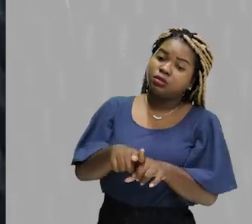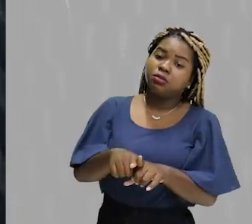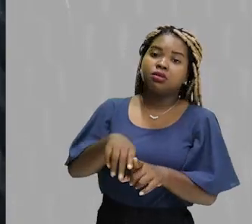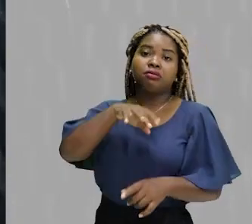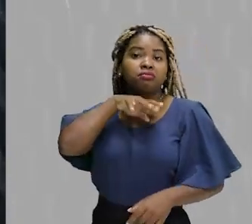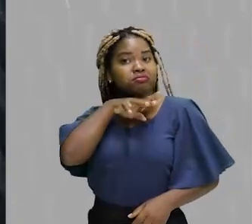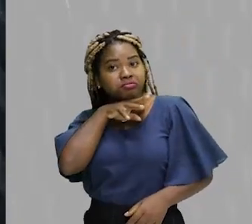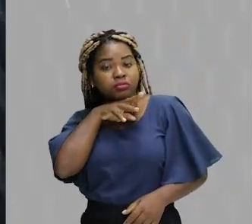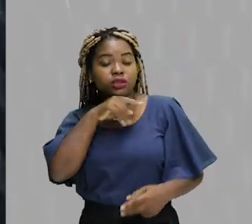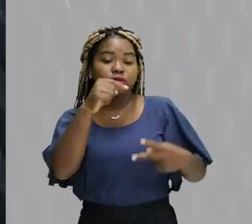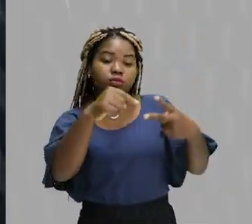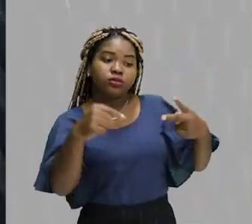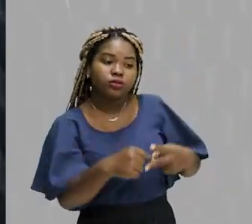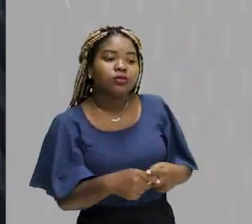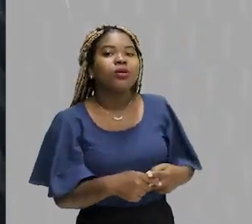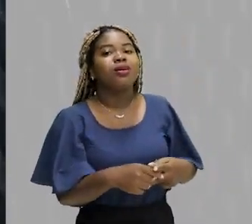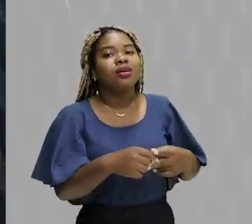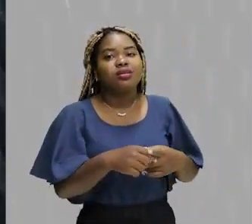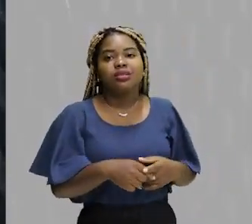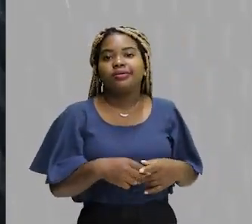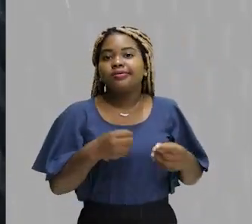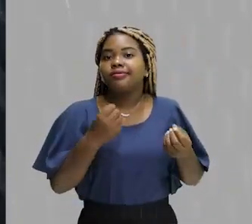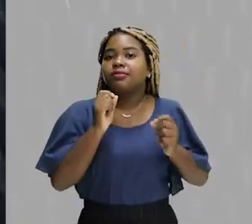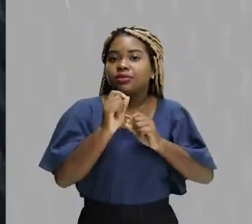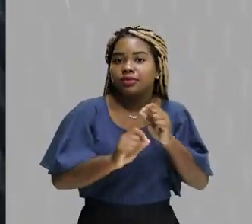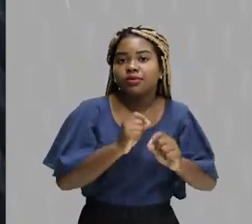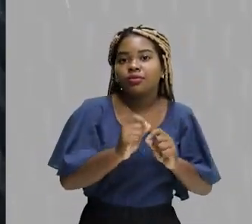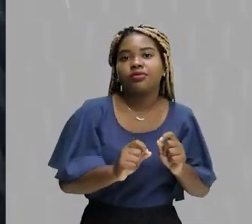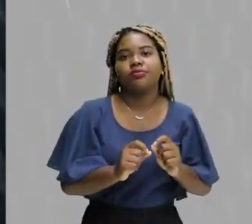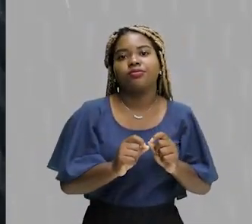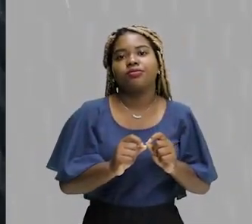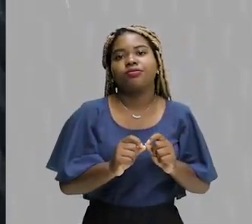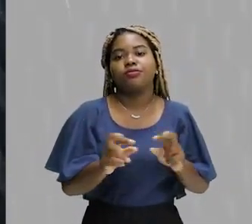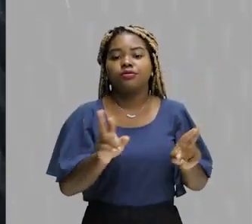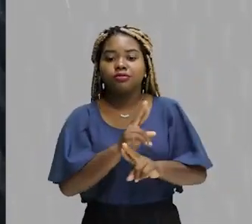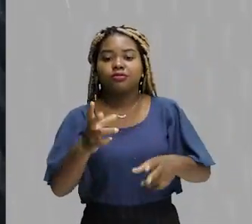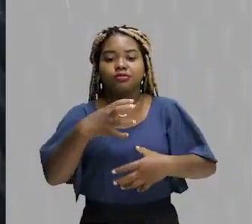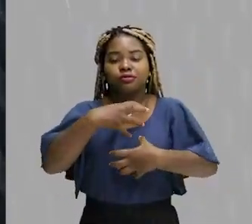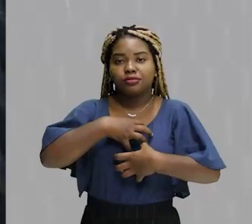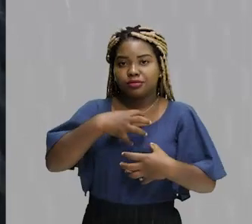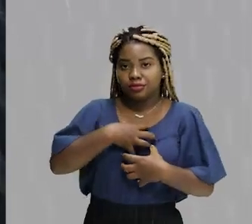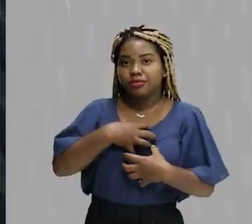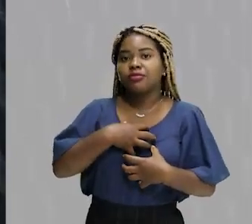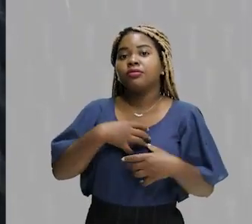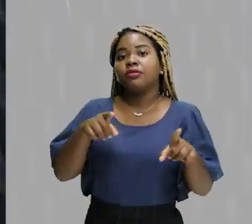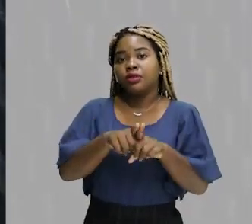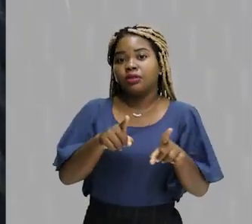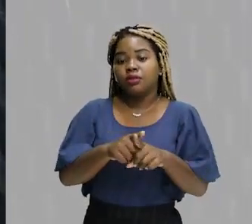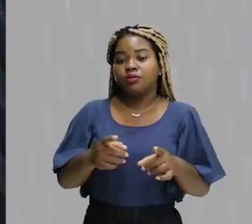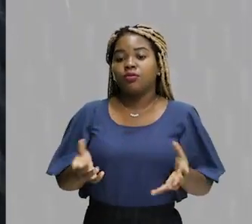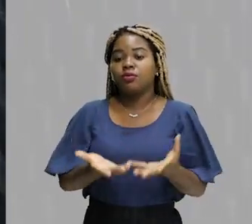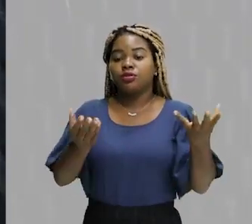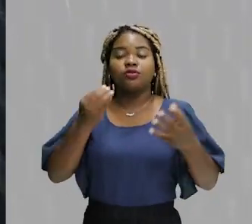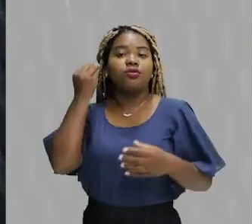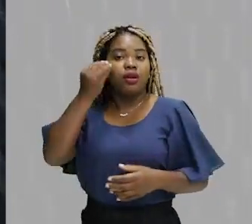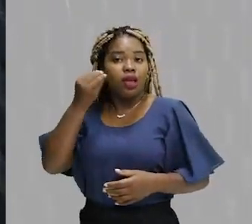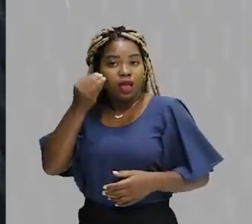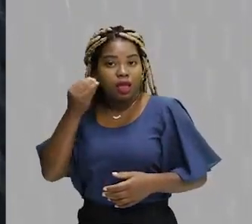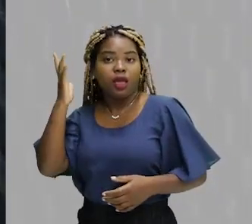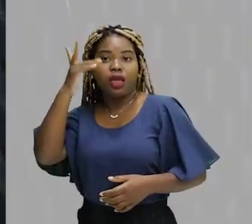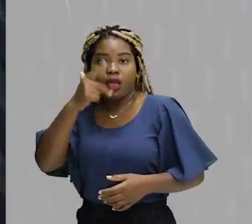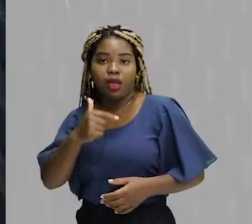Então, os dois chamam a atenção. Os dois ferem a nossa sensibilidade e os dois geram experiências estéticas, portanto.